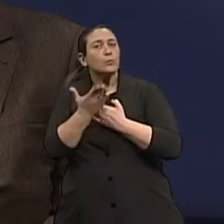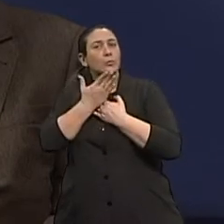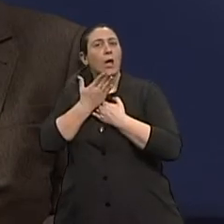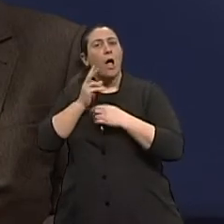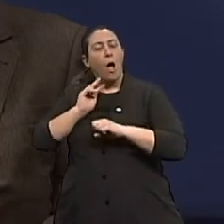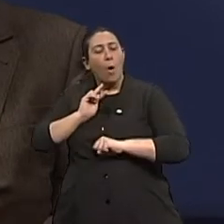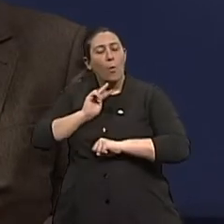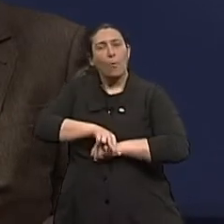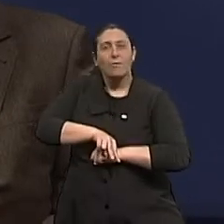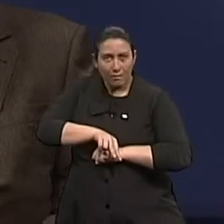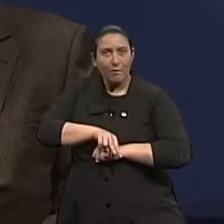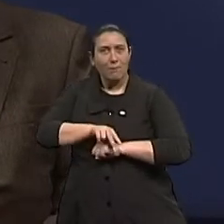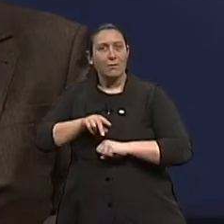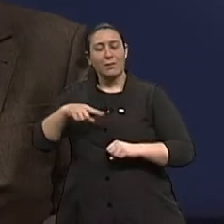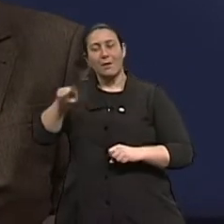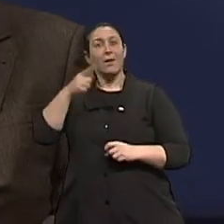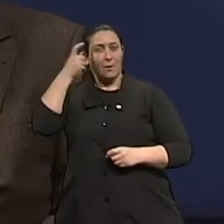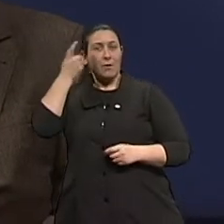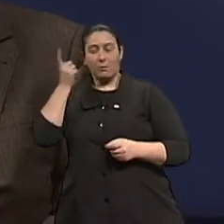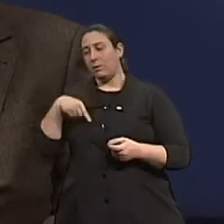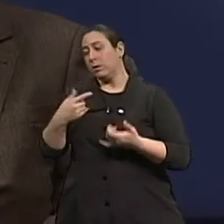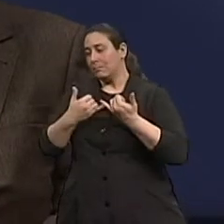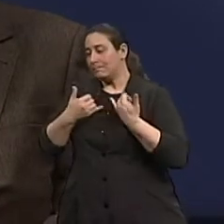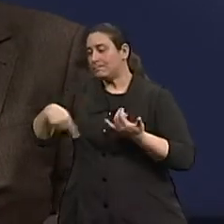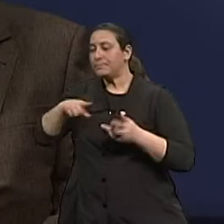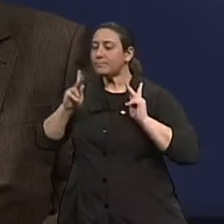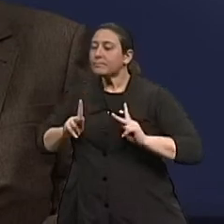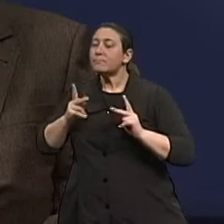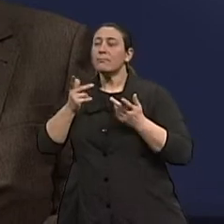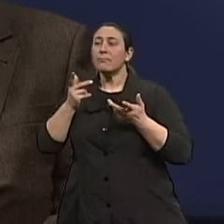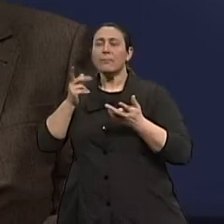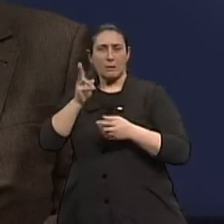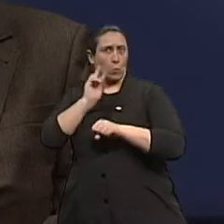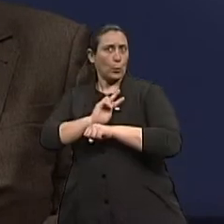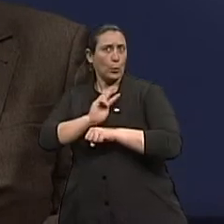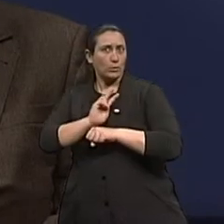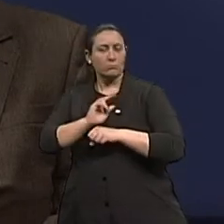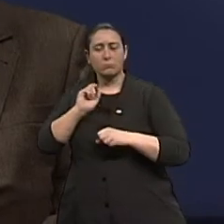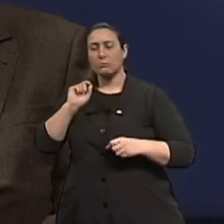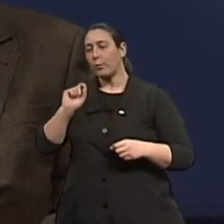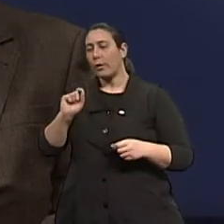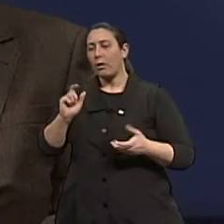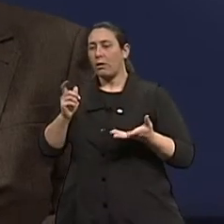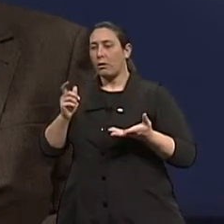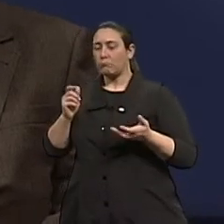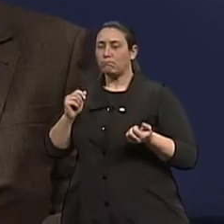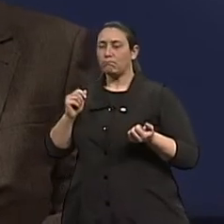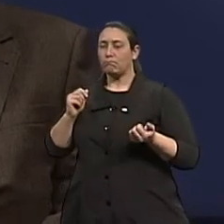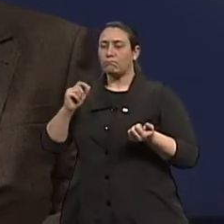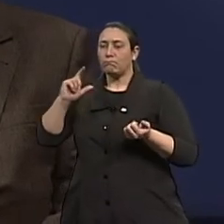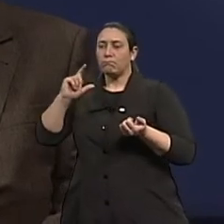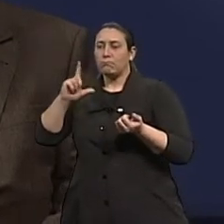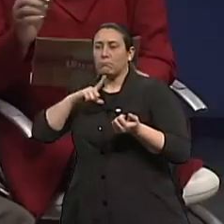daquelas substâncias que nós ingerimos ou que nós produzimos e que vão predispor à formação de